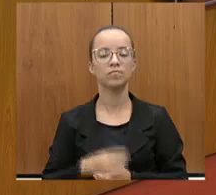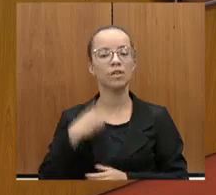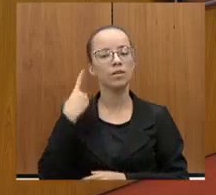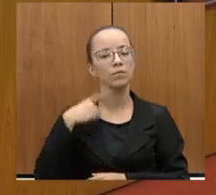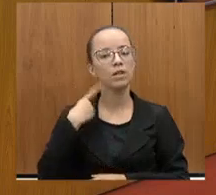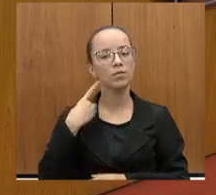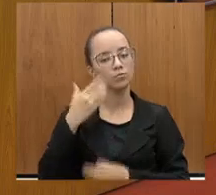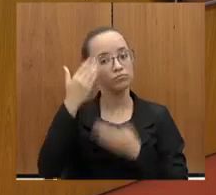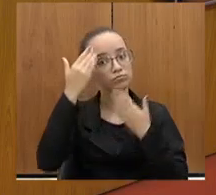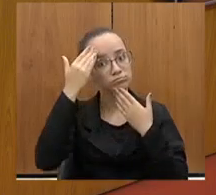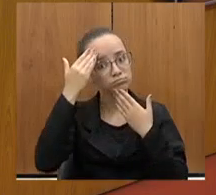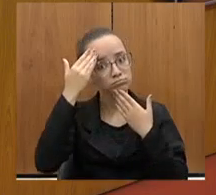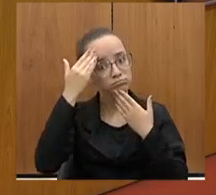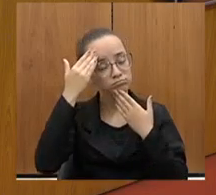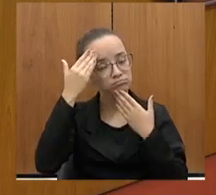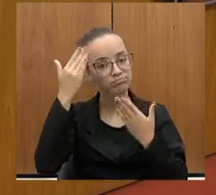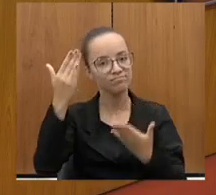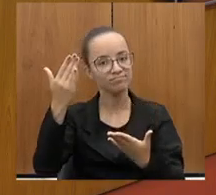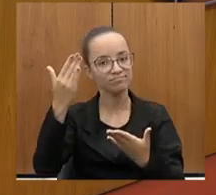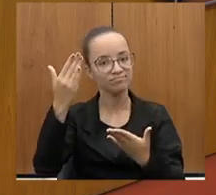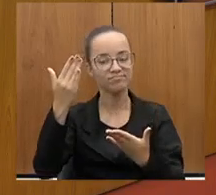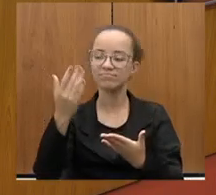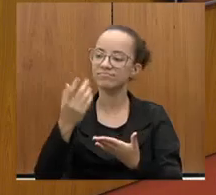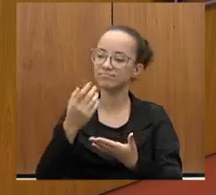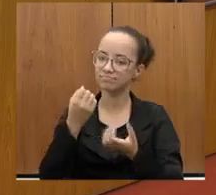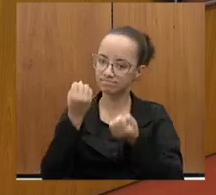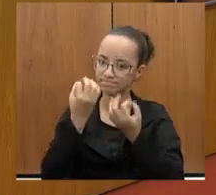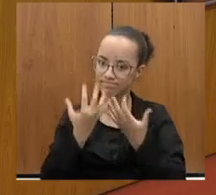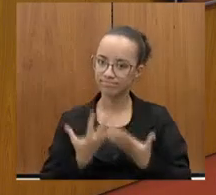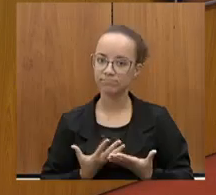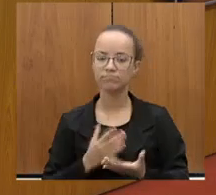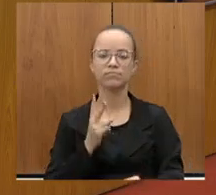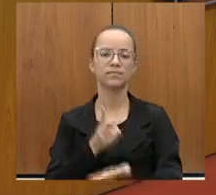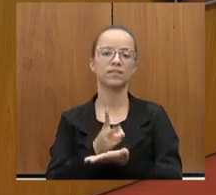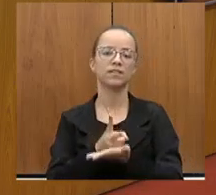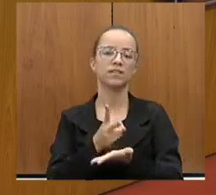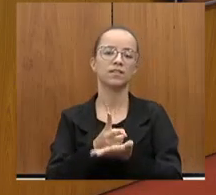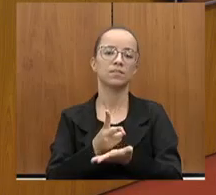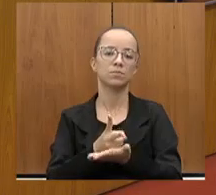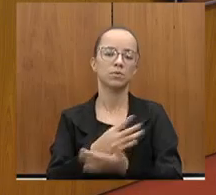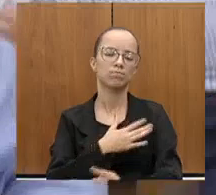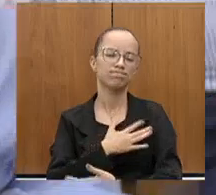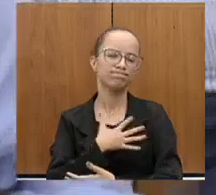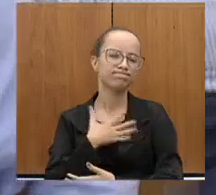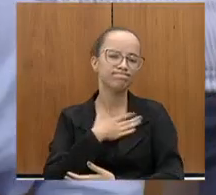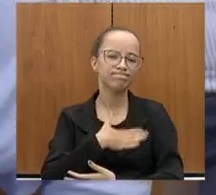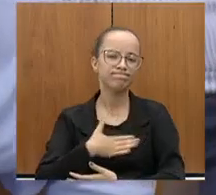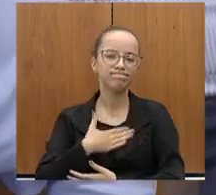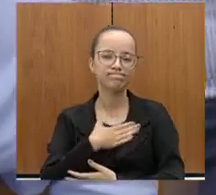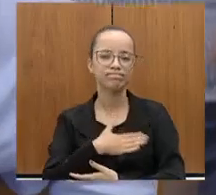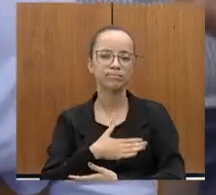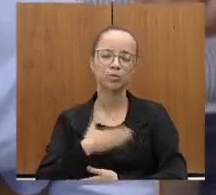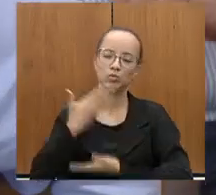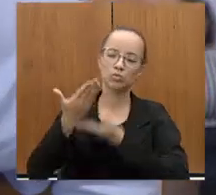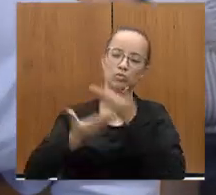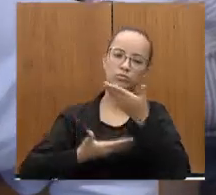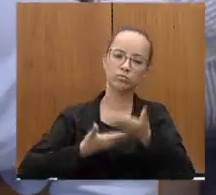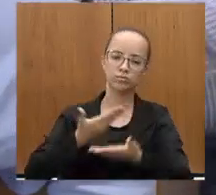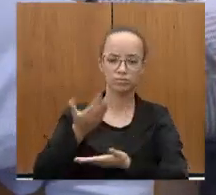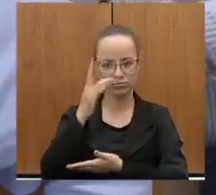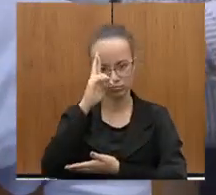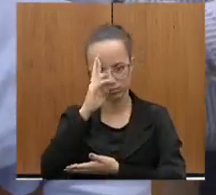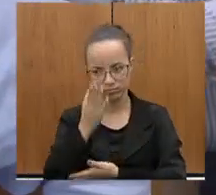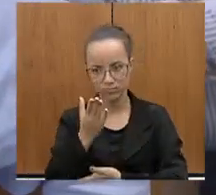muito obrigado pelas palavras e é sempre um prazer poder interagir consigo. Com